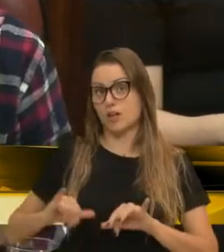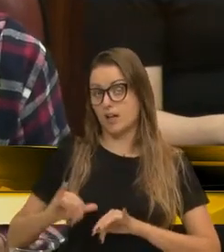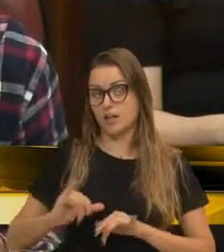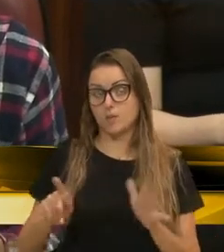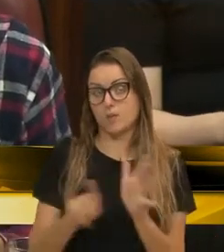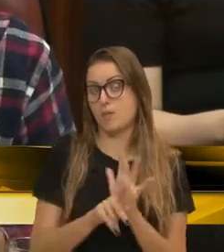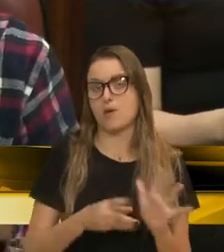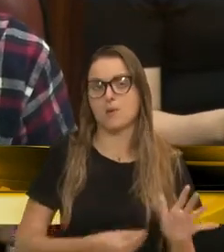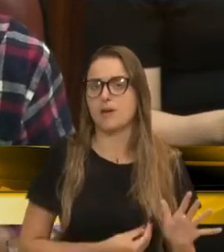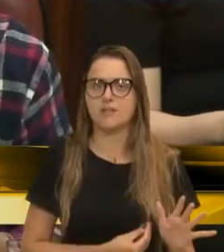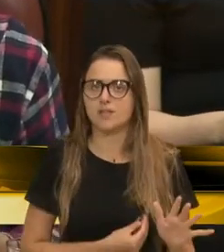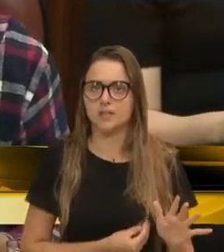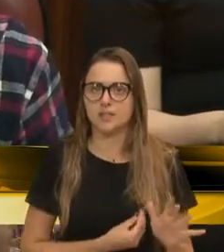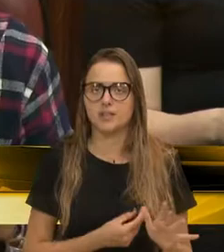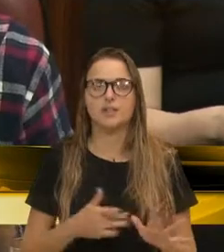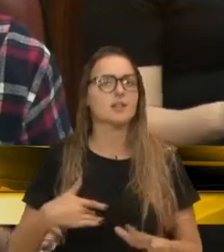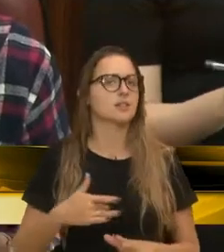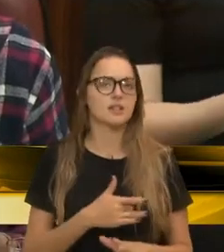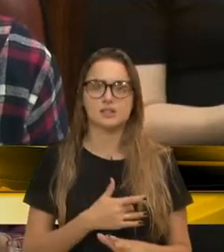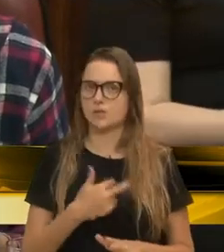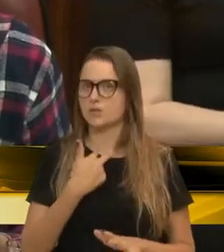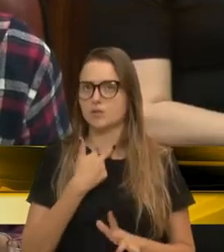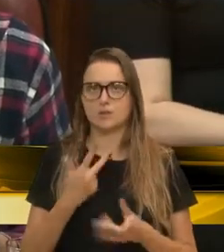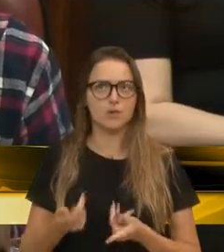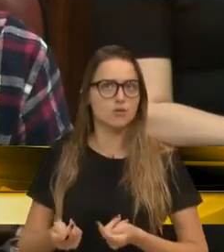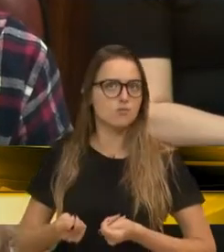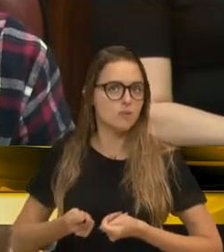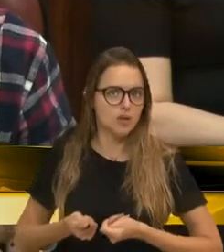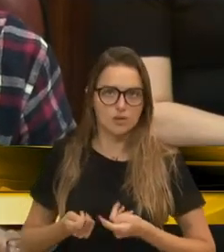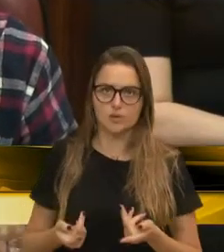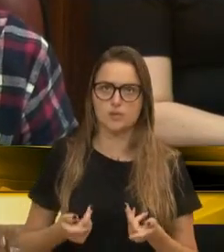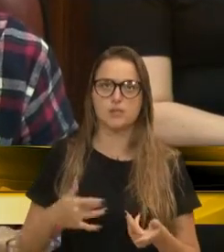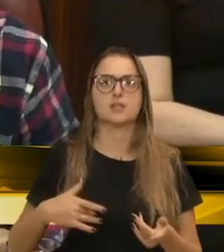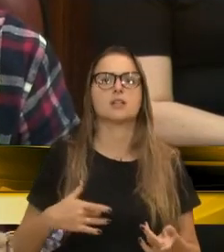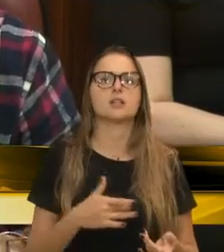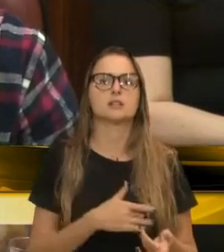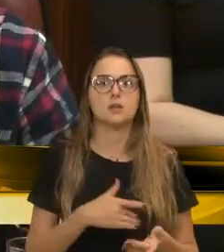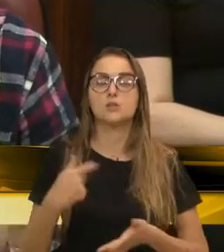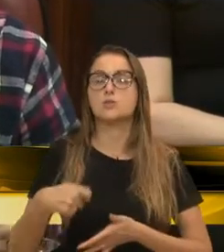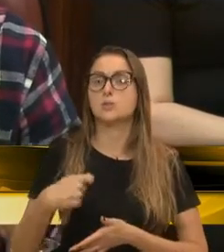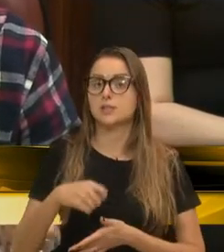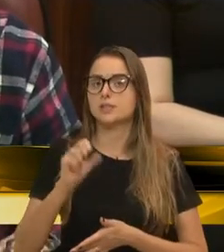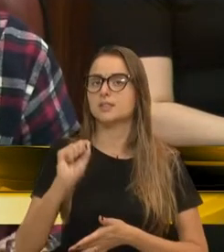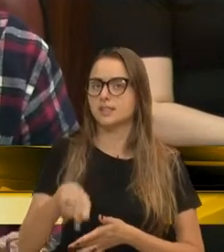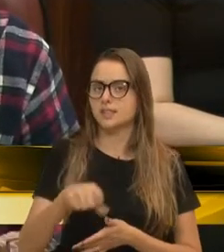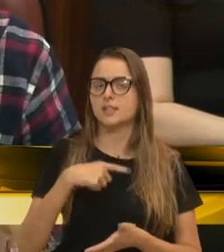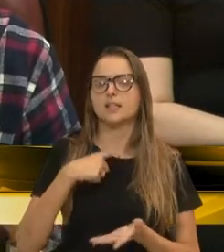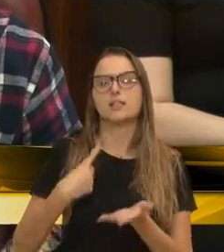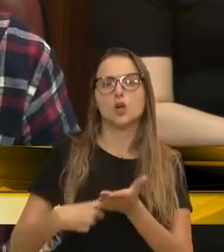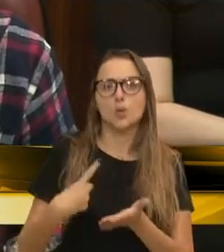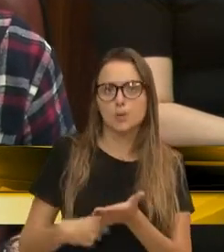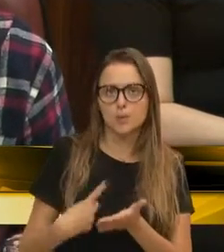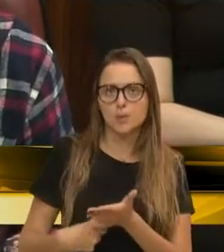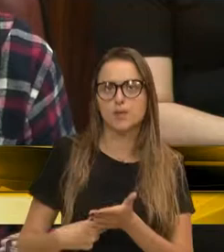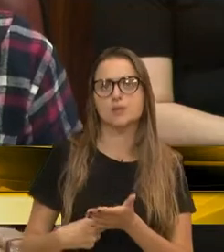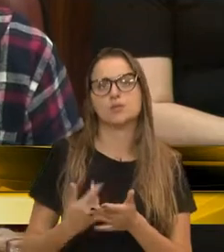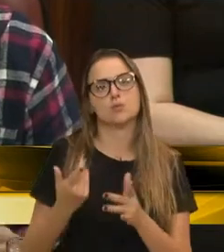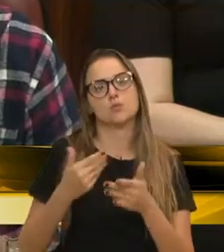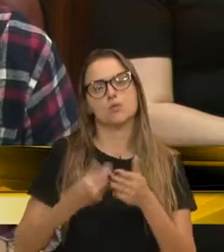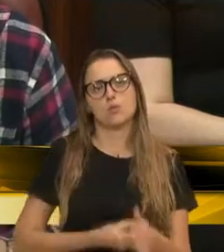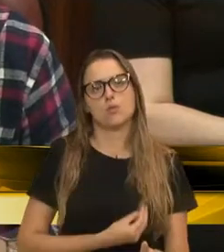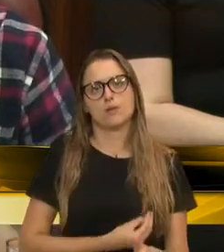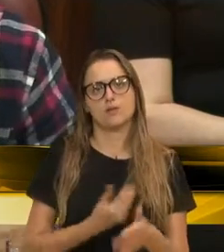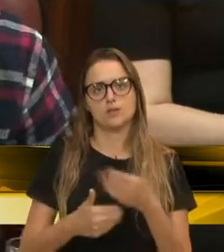entender que na saúde não se economiza. Na saúde, a precisa ter investimento e compromisso com a vida das pessoas.